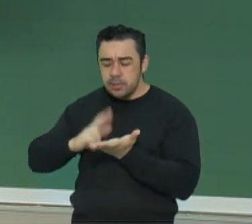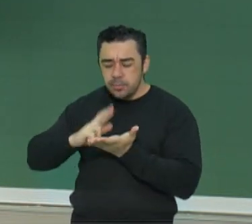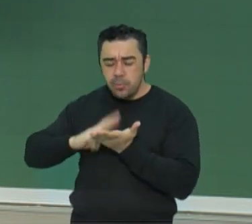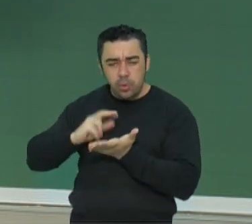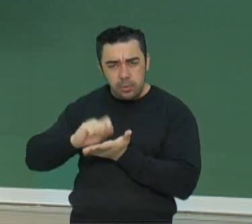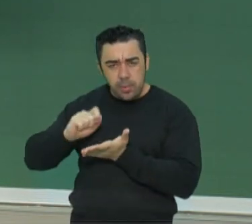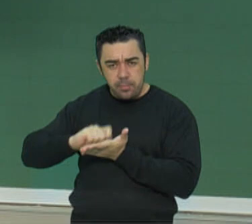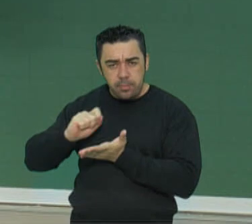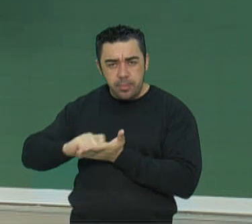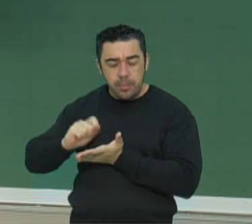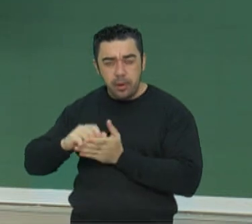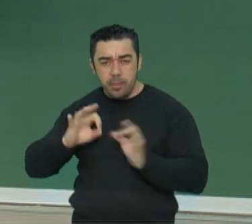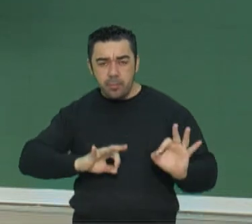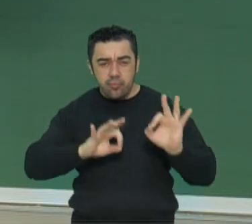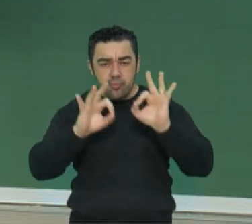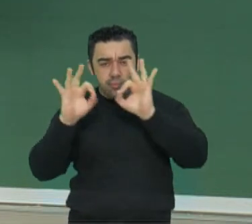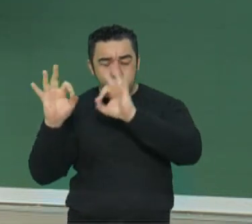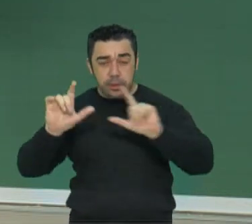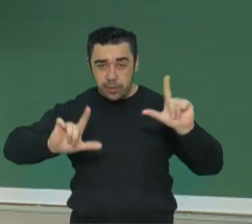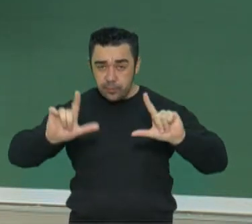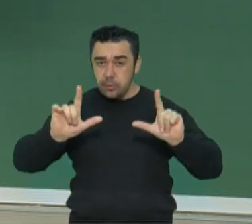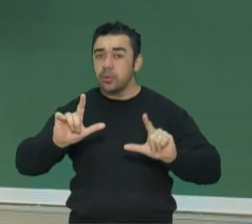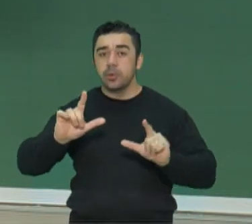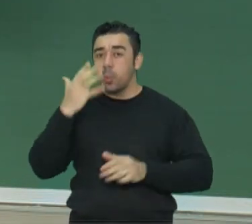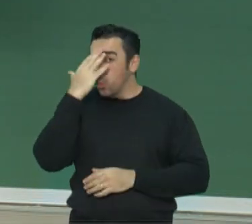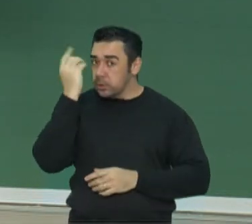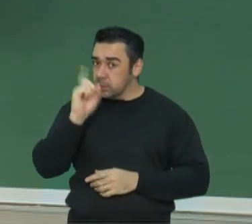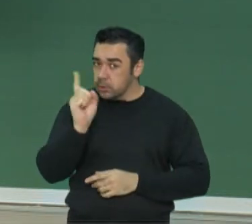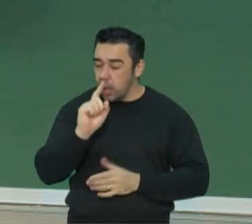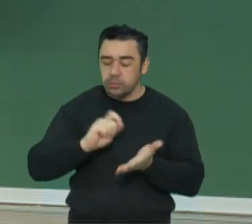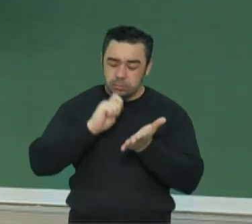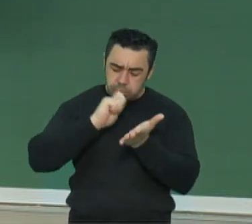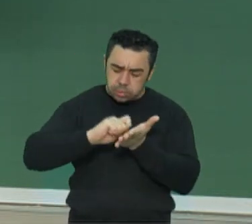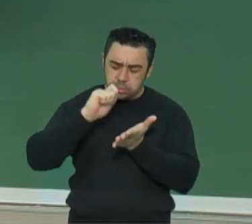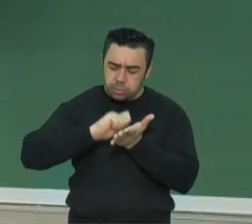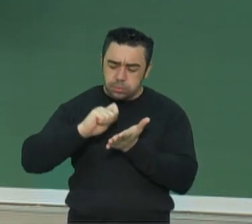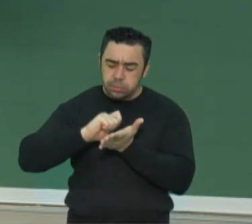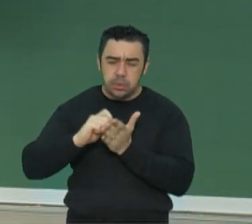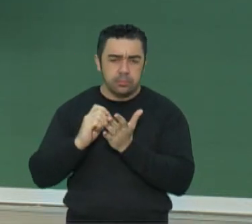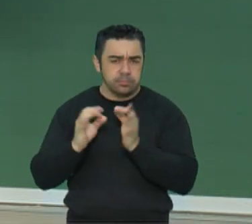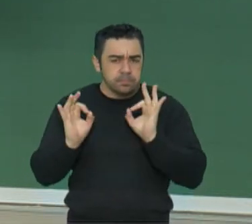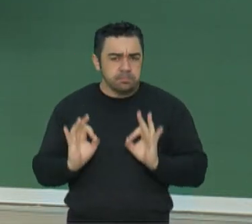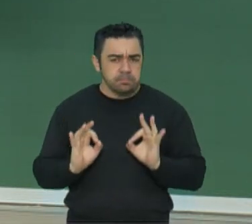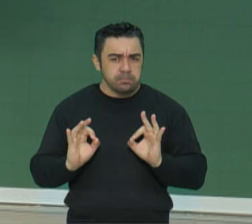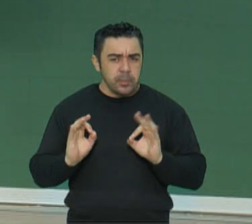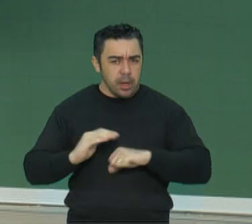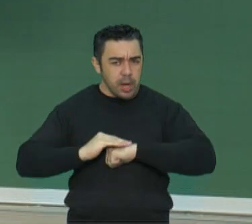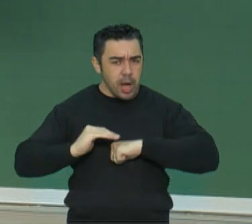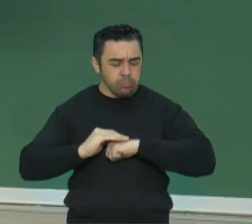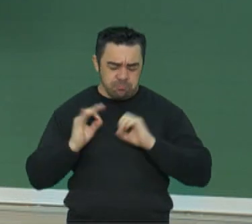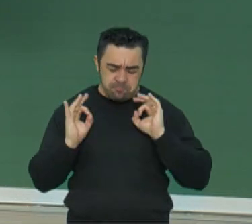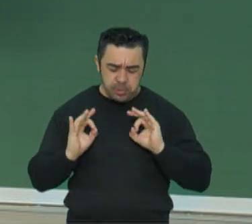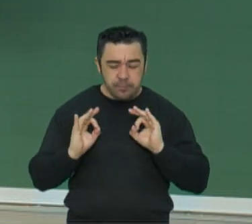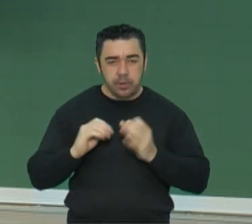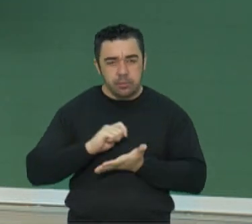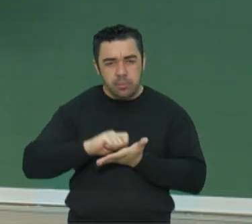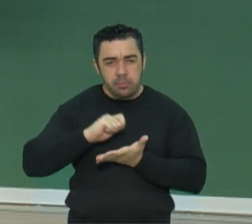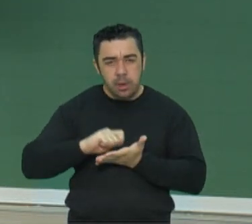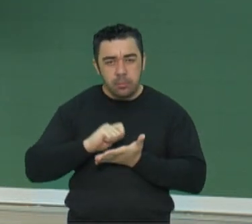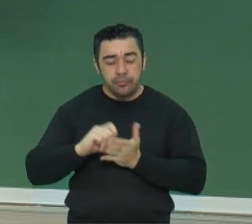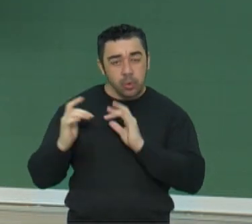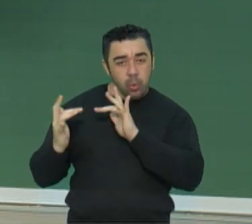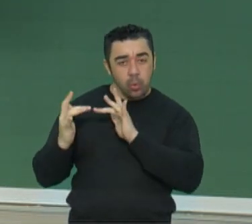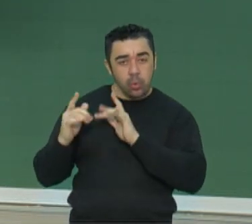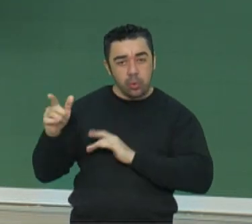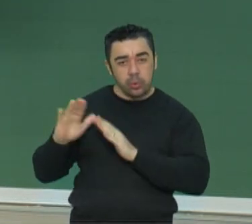aqui da aula pela TV, lembre-se de fazer com muito capricho e carinho os seus exercícios e de entrar em contato com a sua